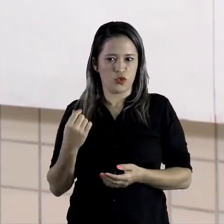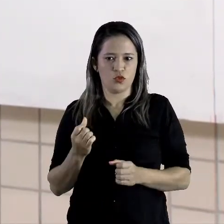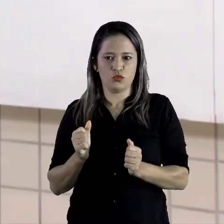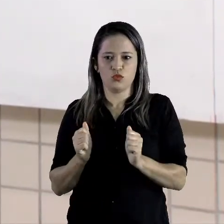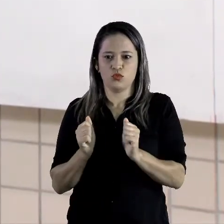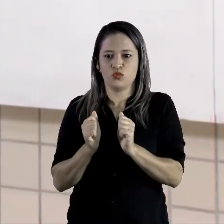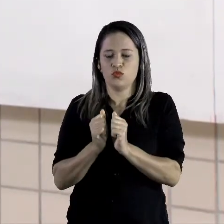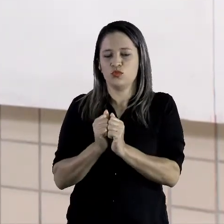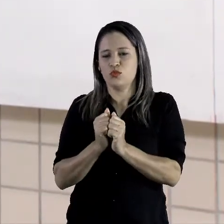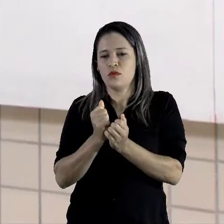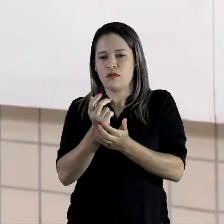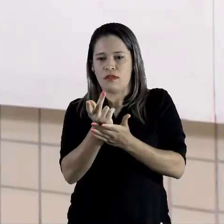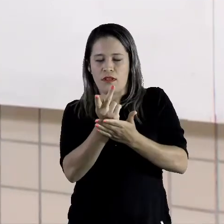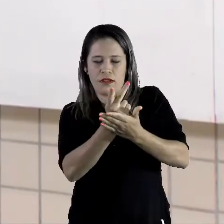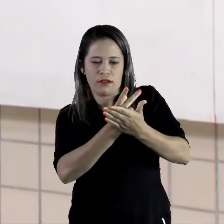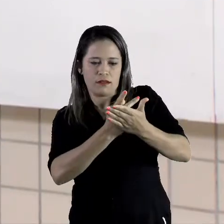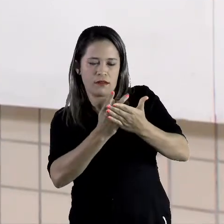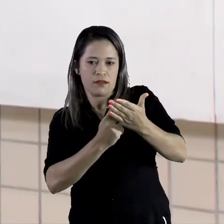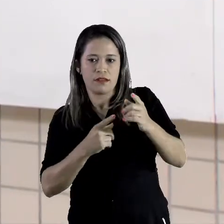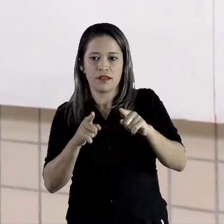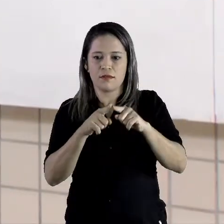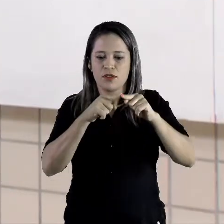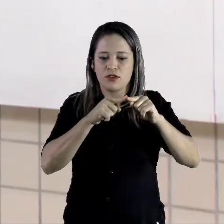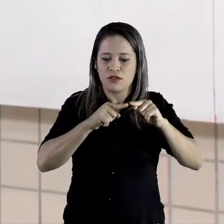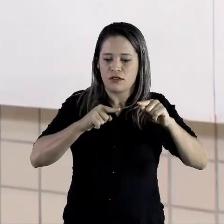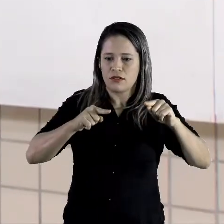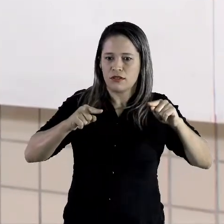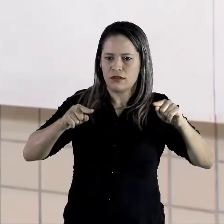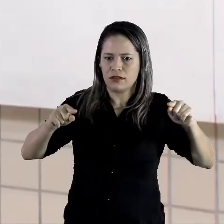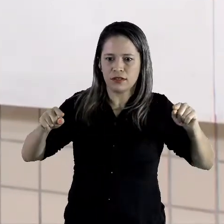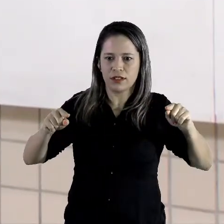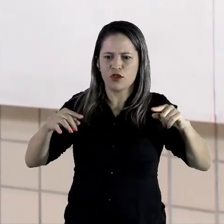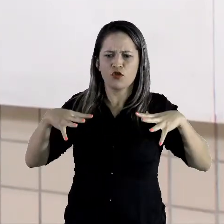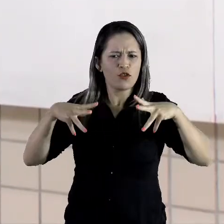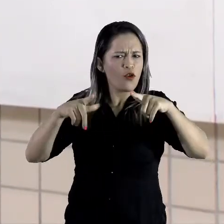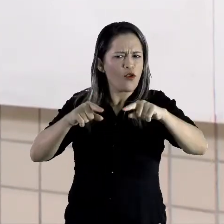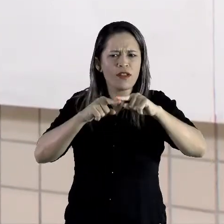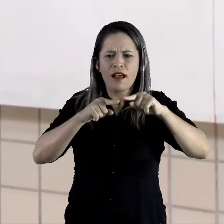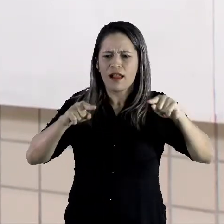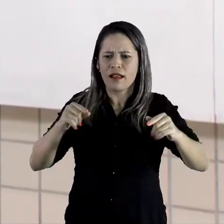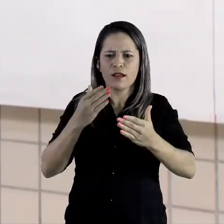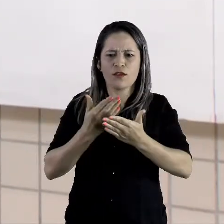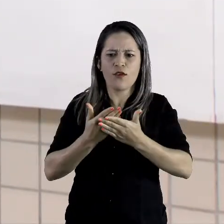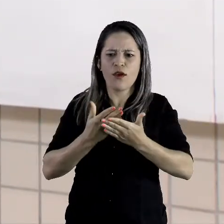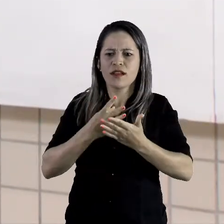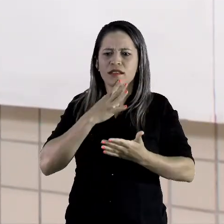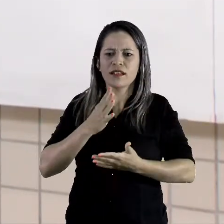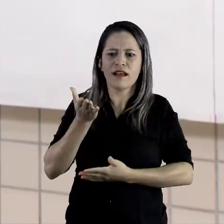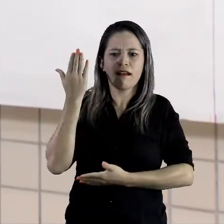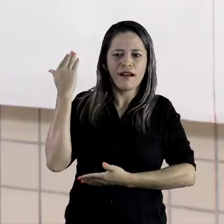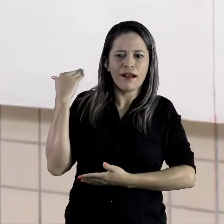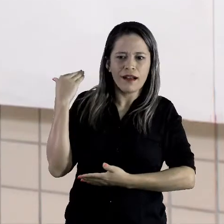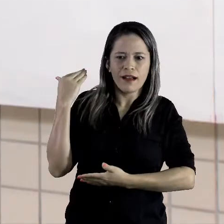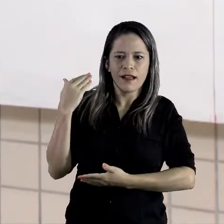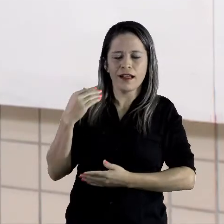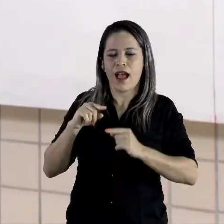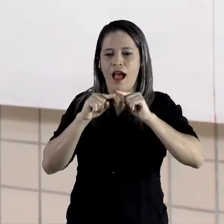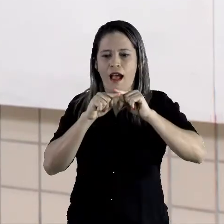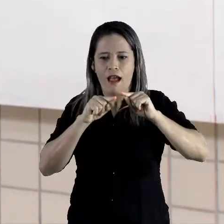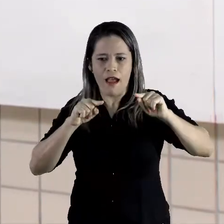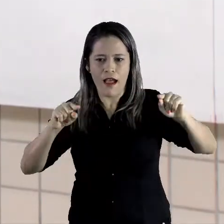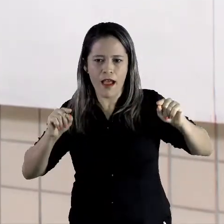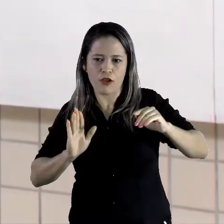geométricas e as linhas, todas aquelas linhas que conhecemos na aula anterior? As retas,